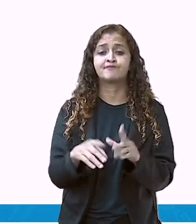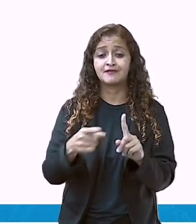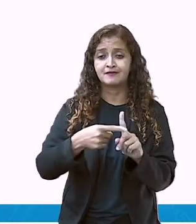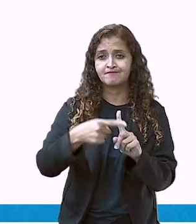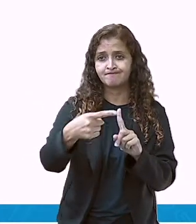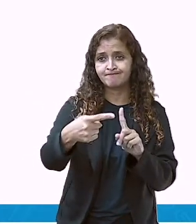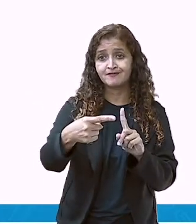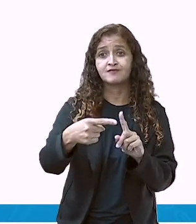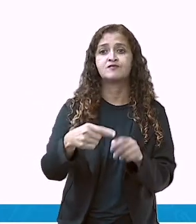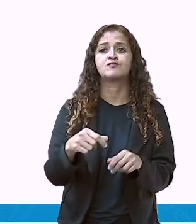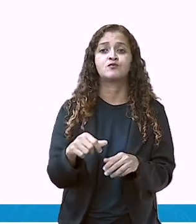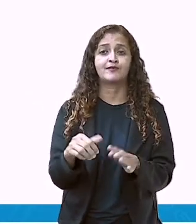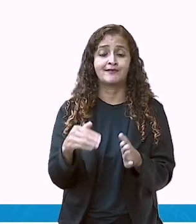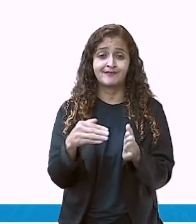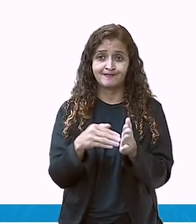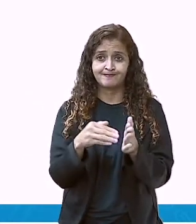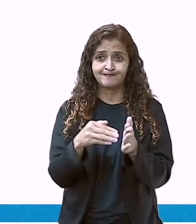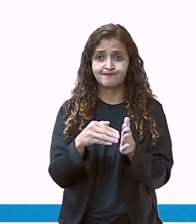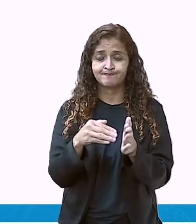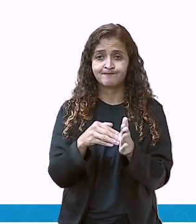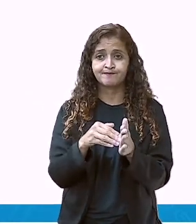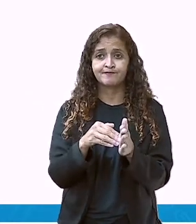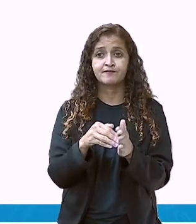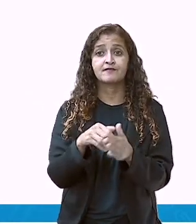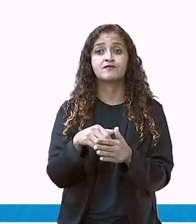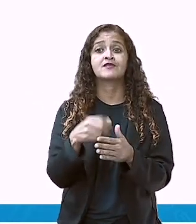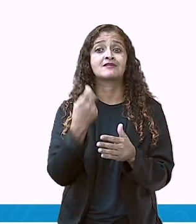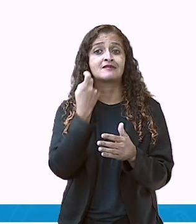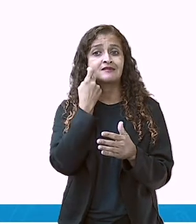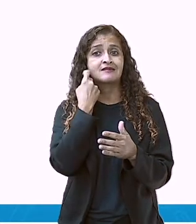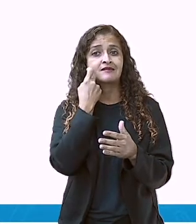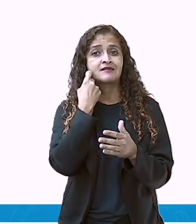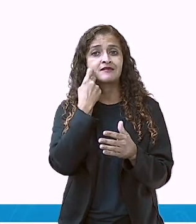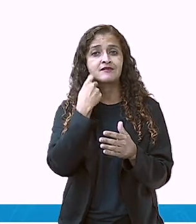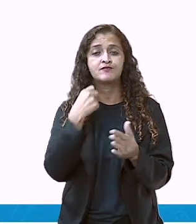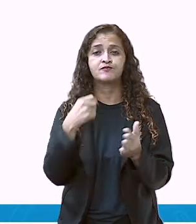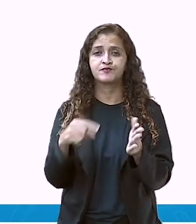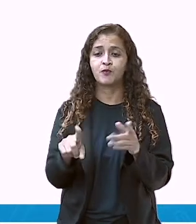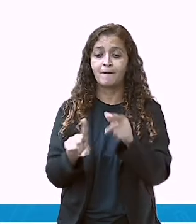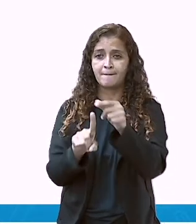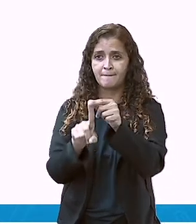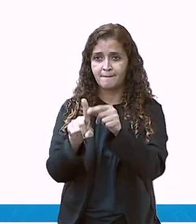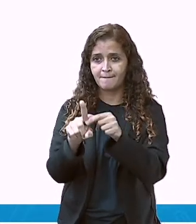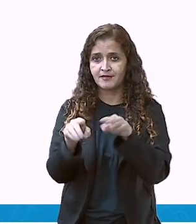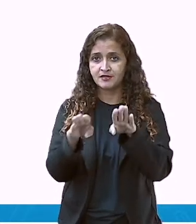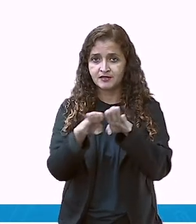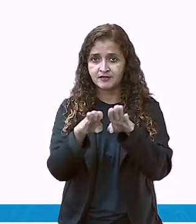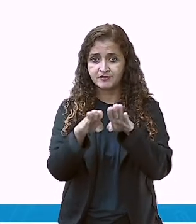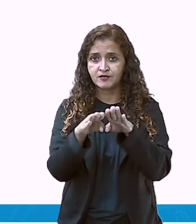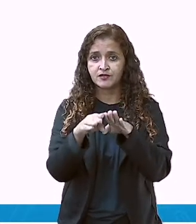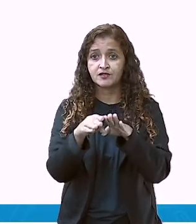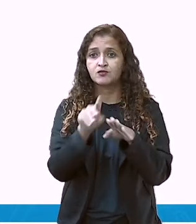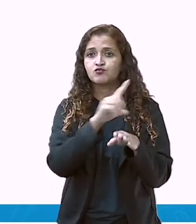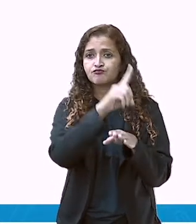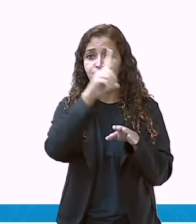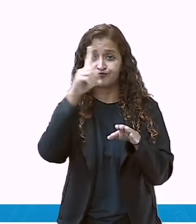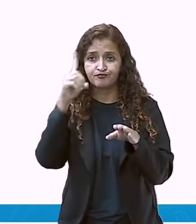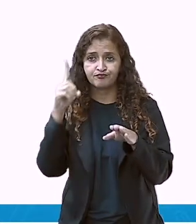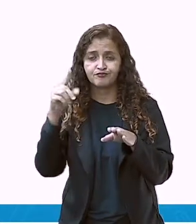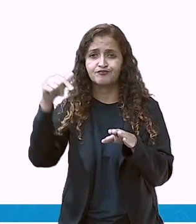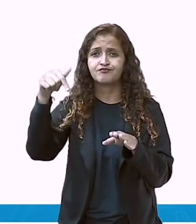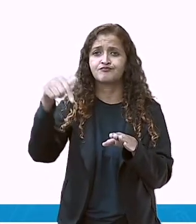Então, nós aprendemos que aqui está o mês, aqui estão os dias da semana, que são sete. E depois,